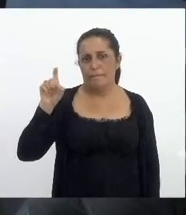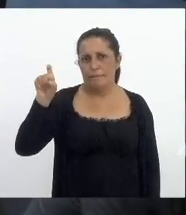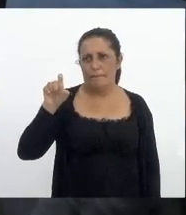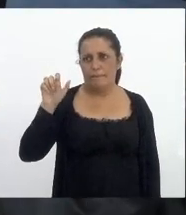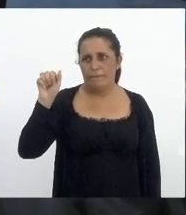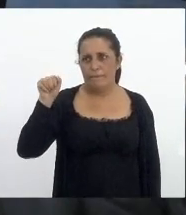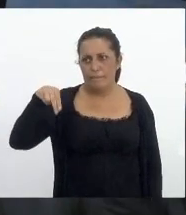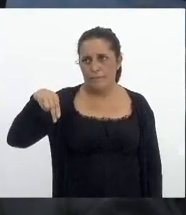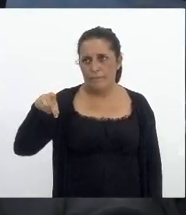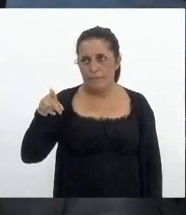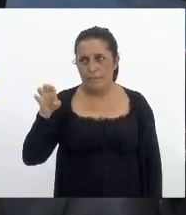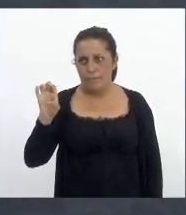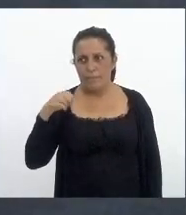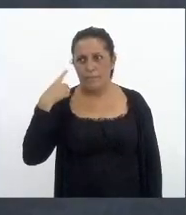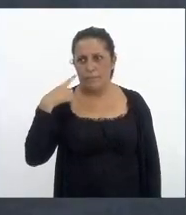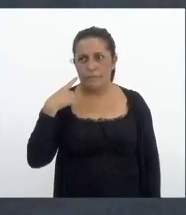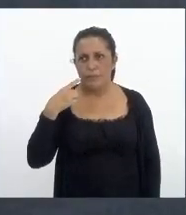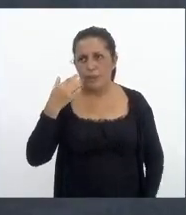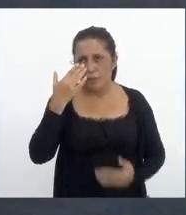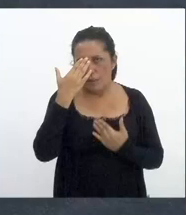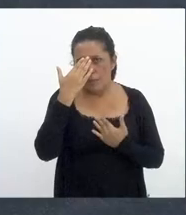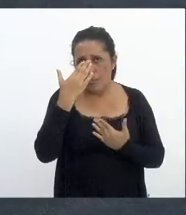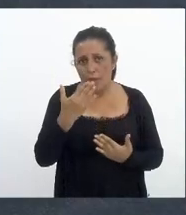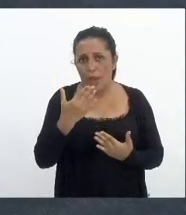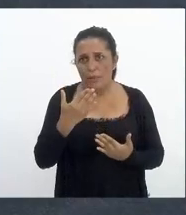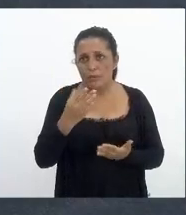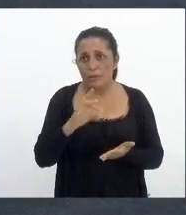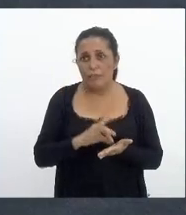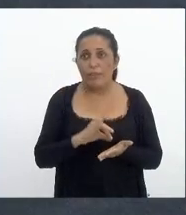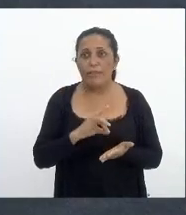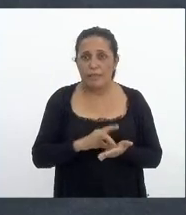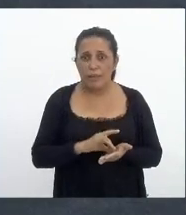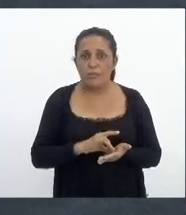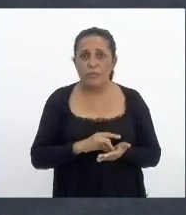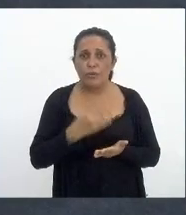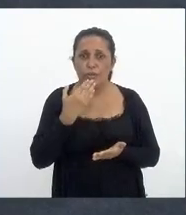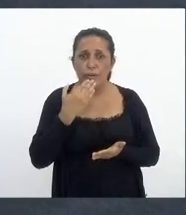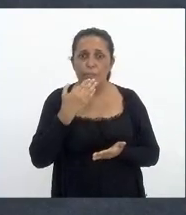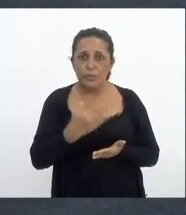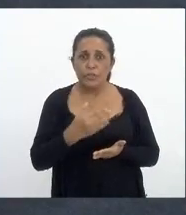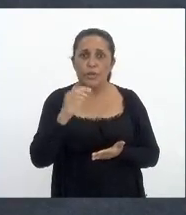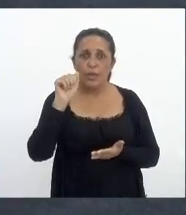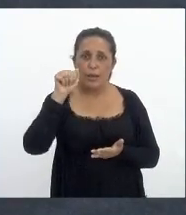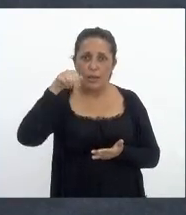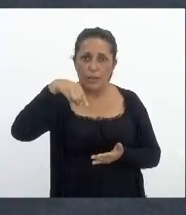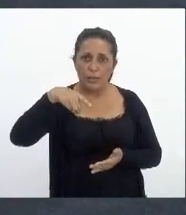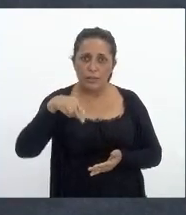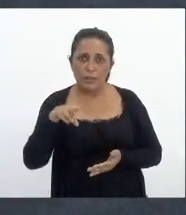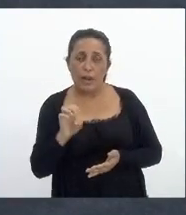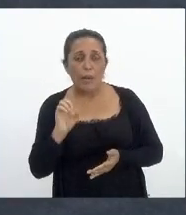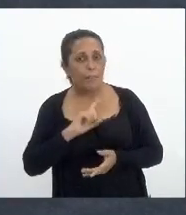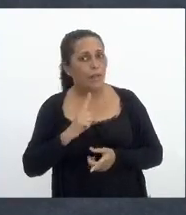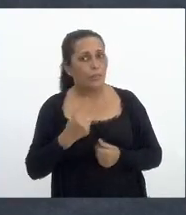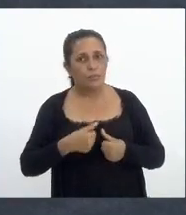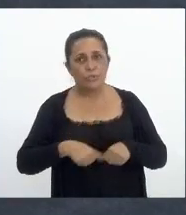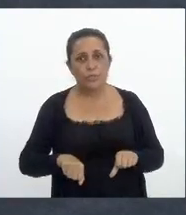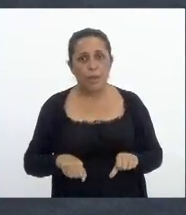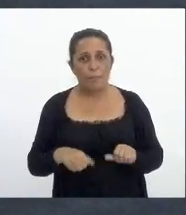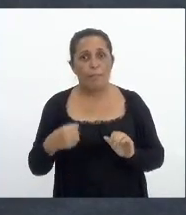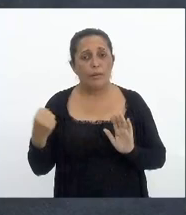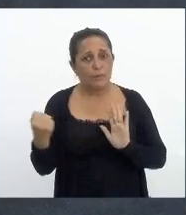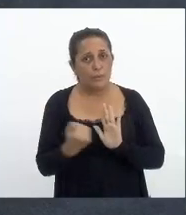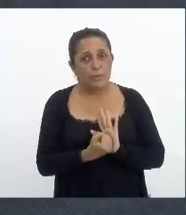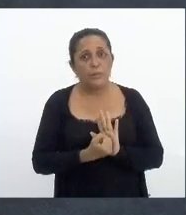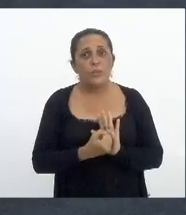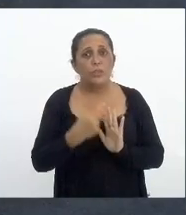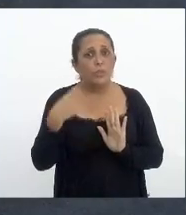presidente obrigado é verdade eu ia fazer esse pedido ao presidente Adécio Ciliano mas ele não se encontra então para deixar registrado